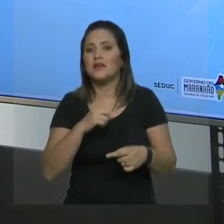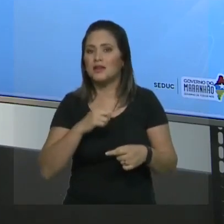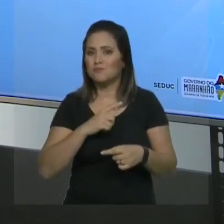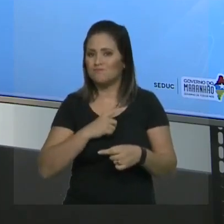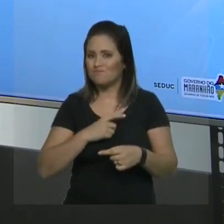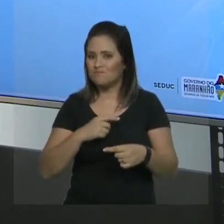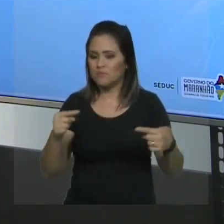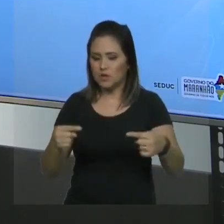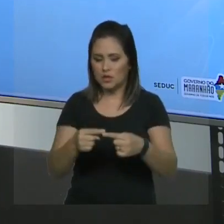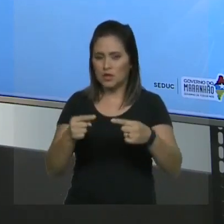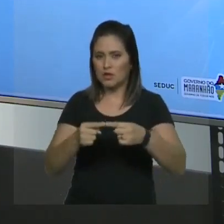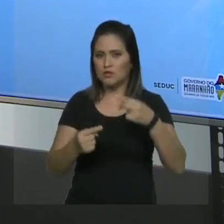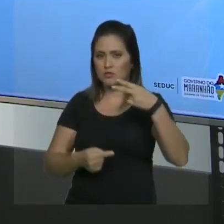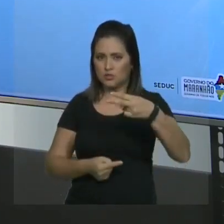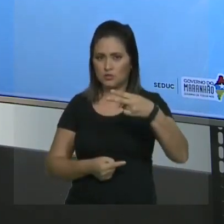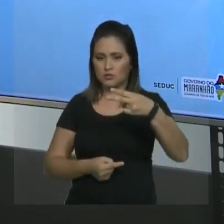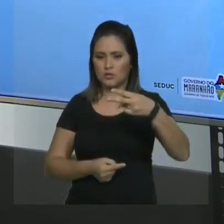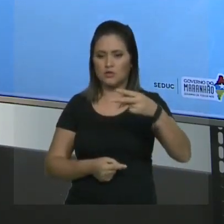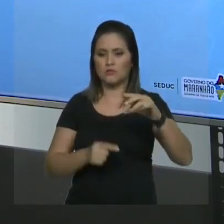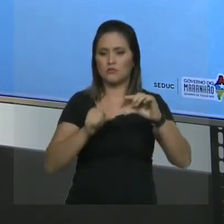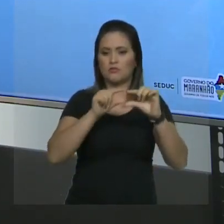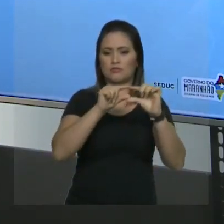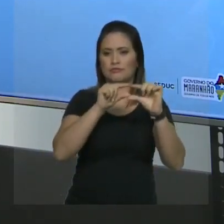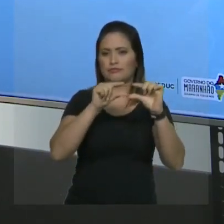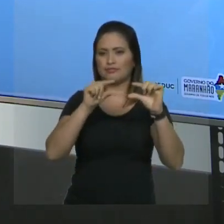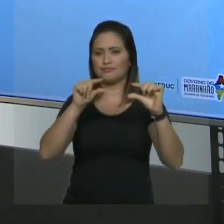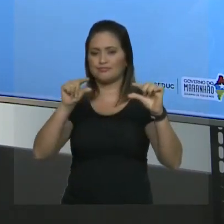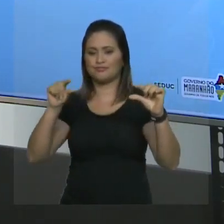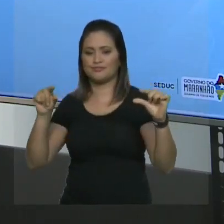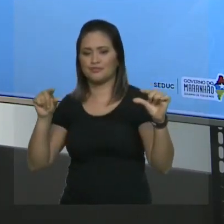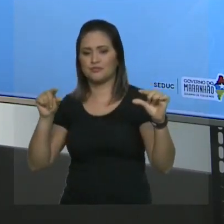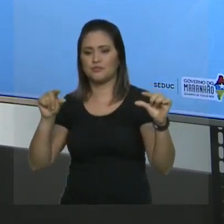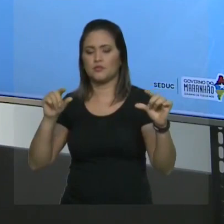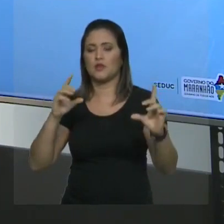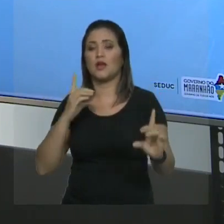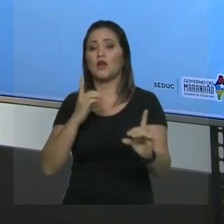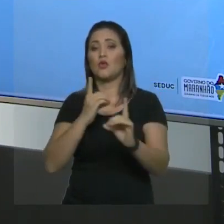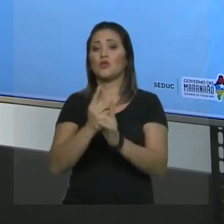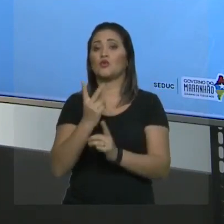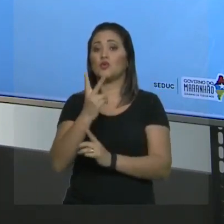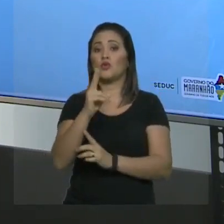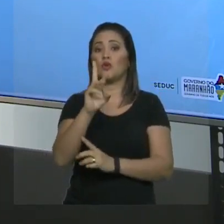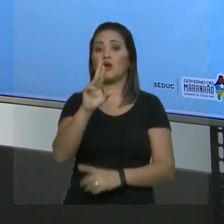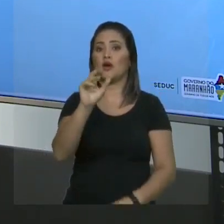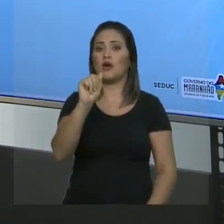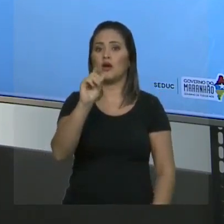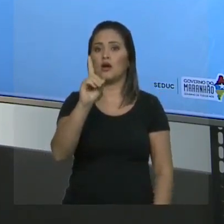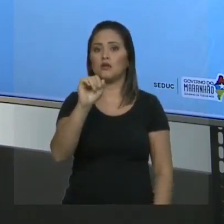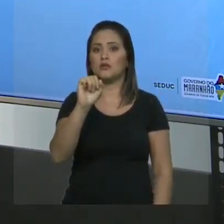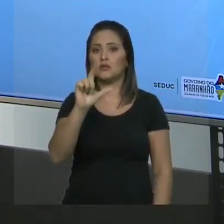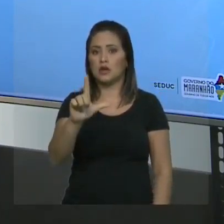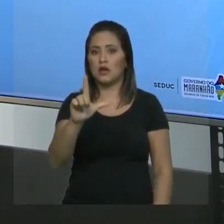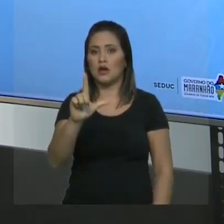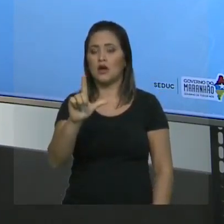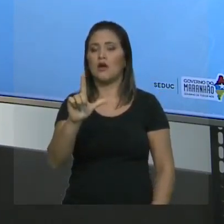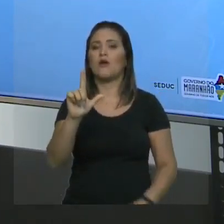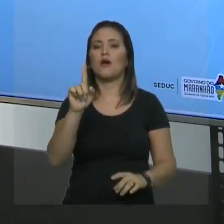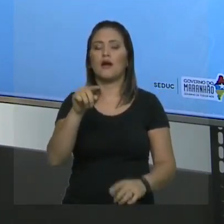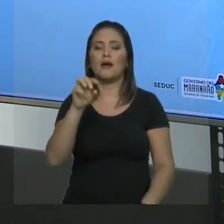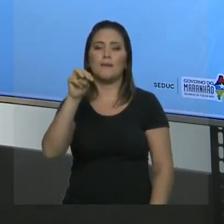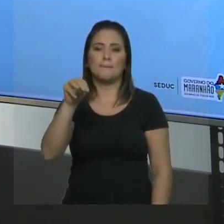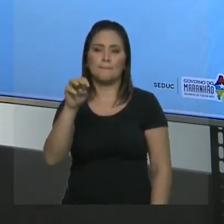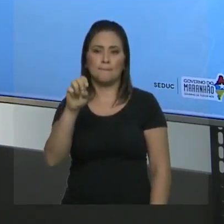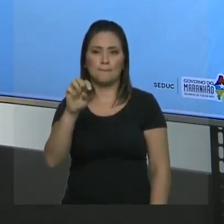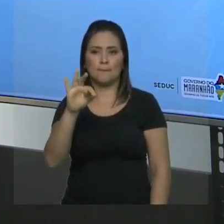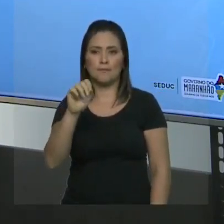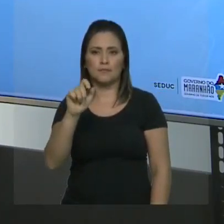acertou. Esta é a cadeia principal. Na mesma hora, eu localizo dois radicais. Dois radicais, metil. Achei